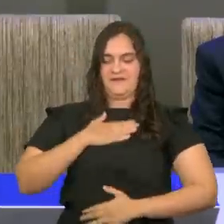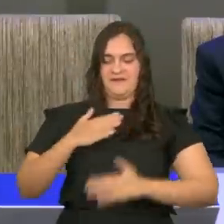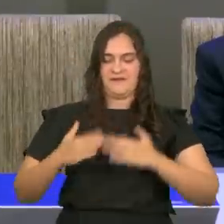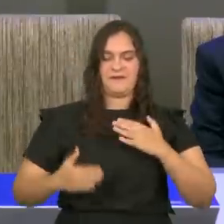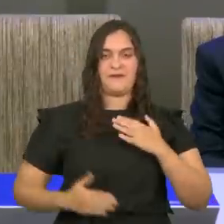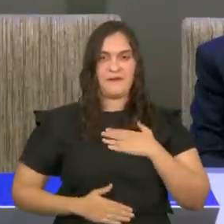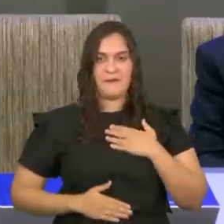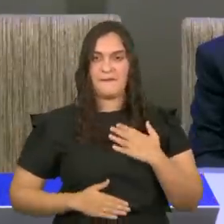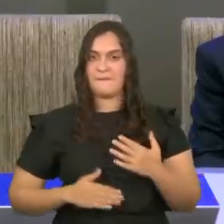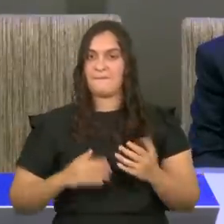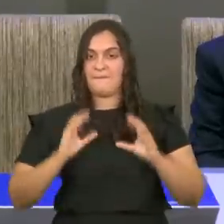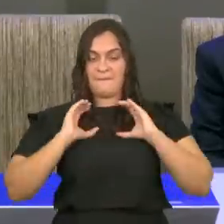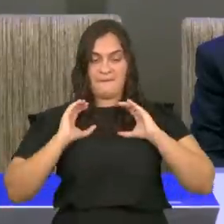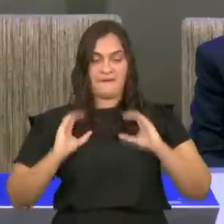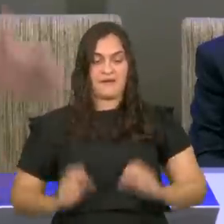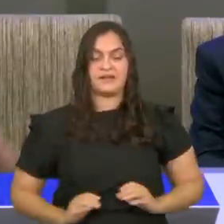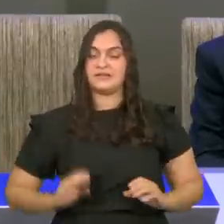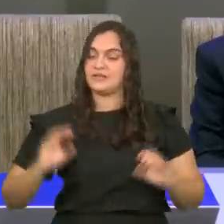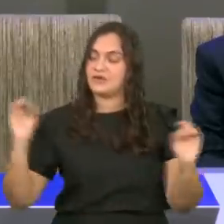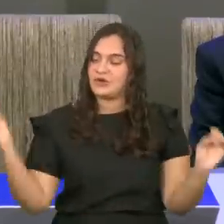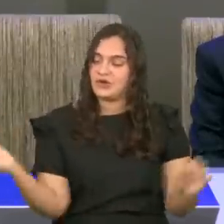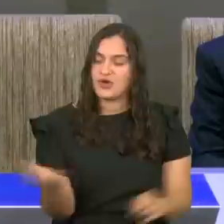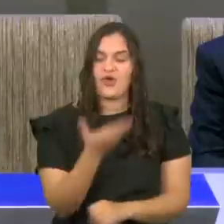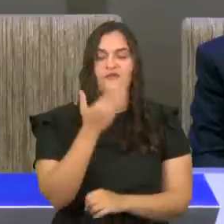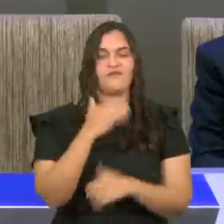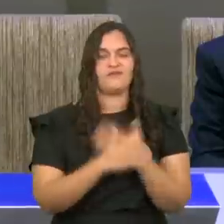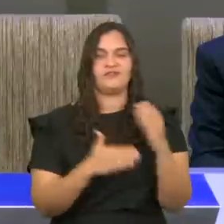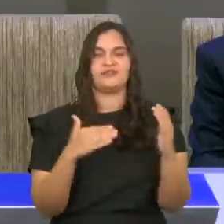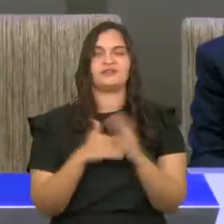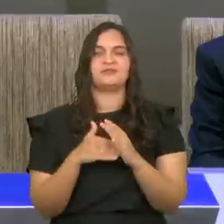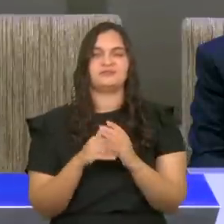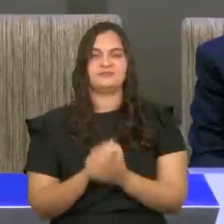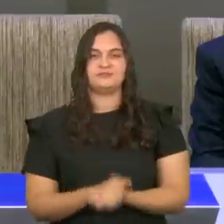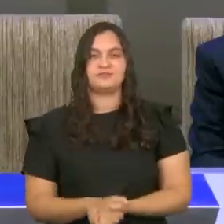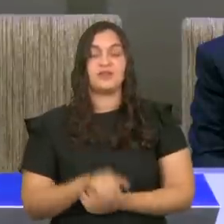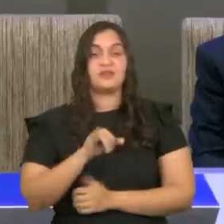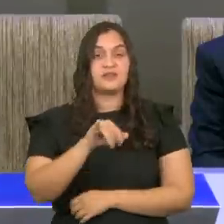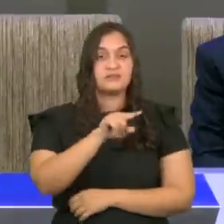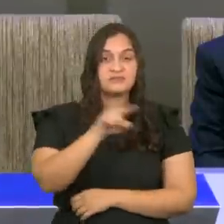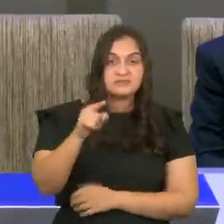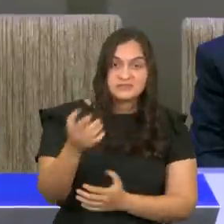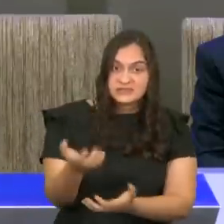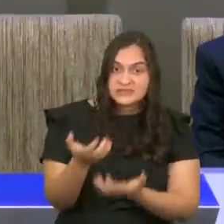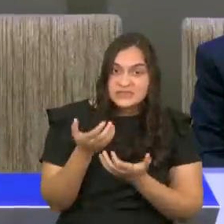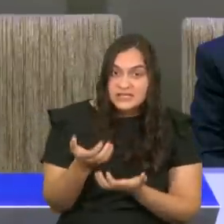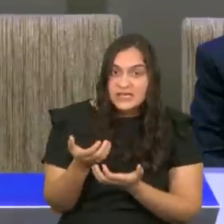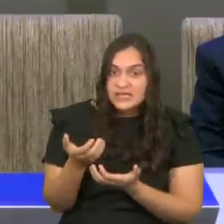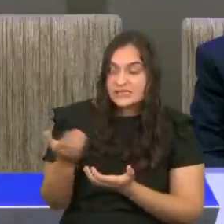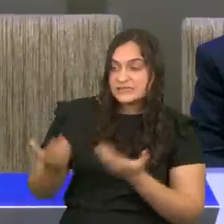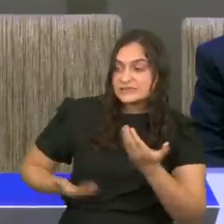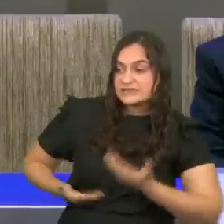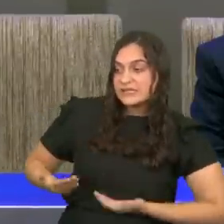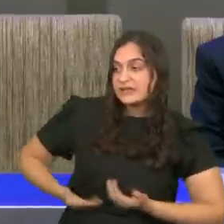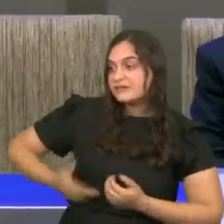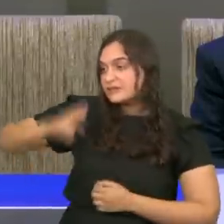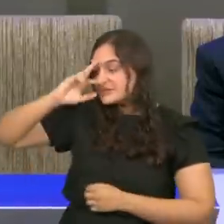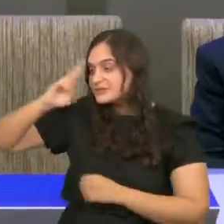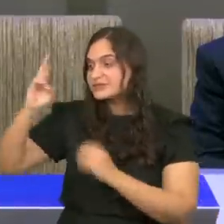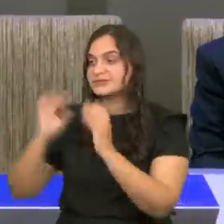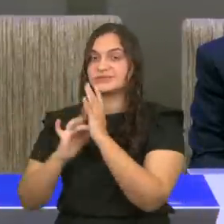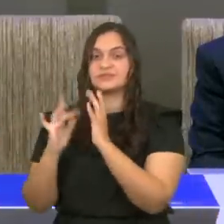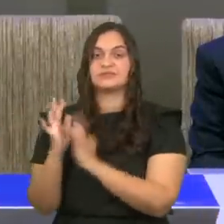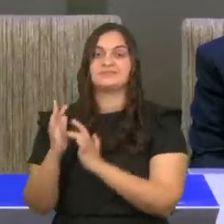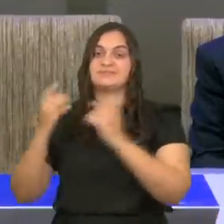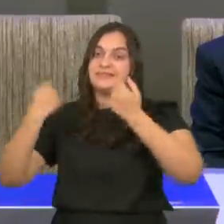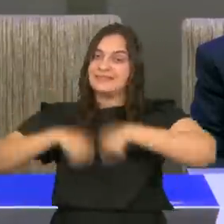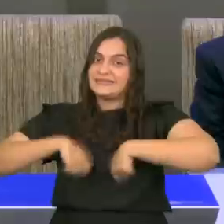Aleluia. O evangelho, renúncia. Quem, quer, vir, após Jesus, tem, que, negar-se, a si